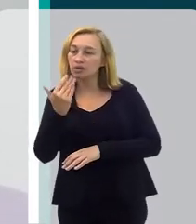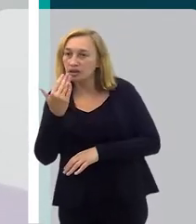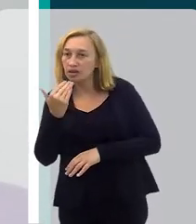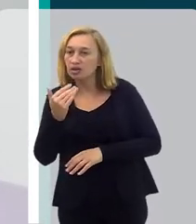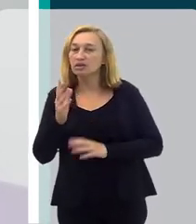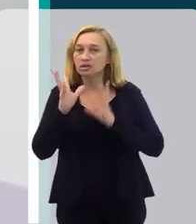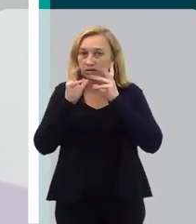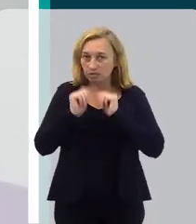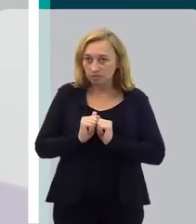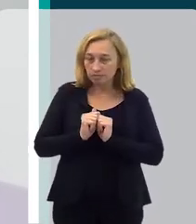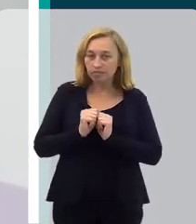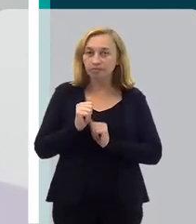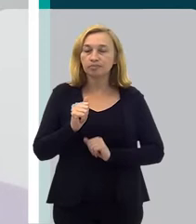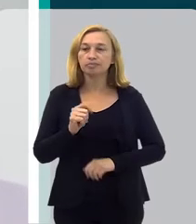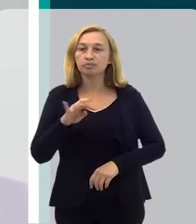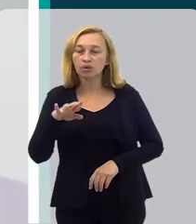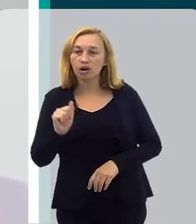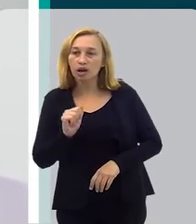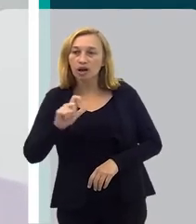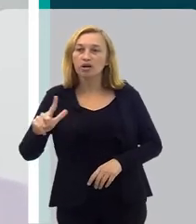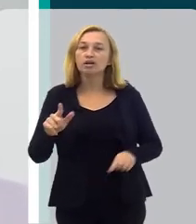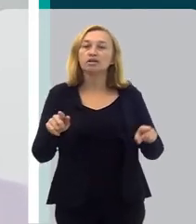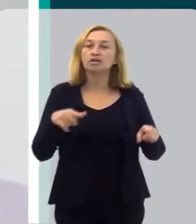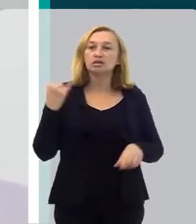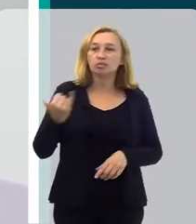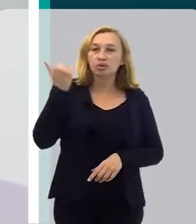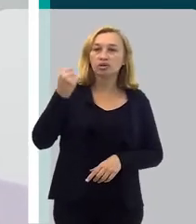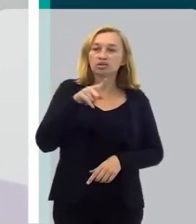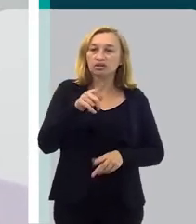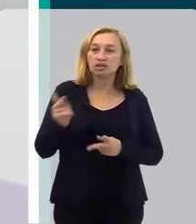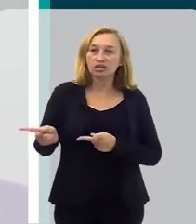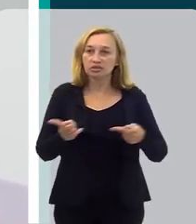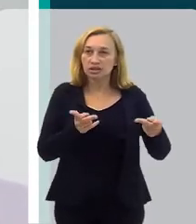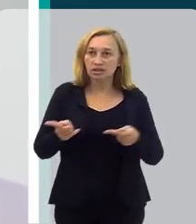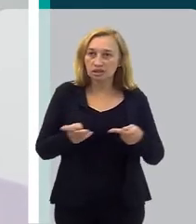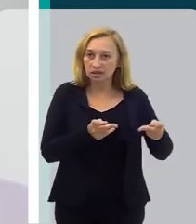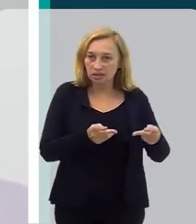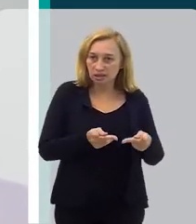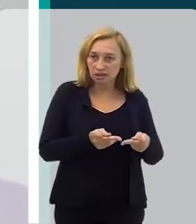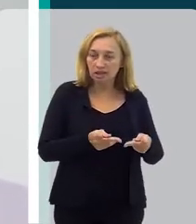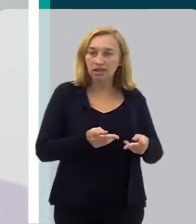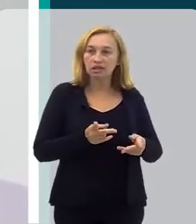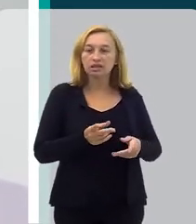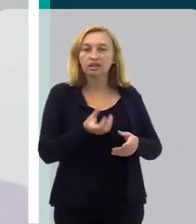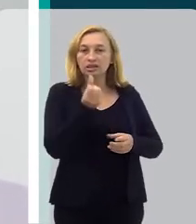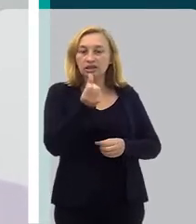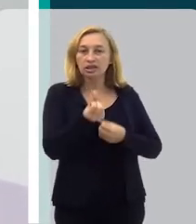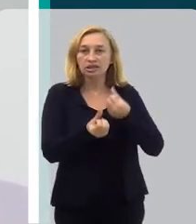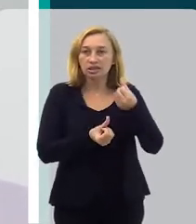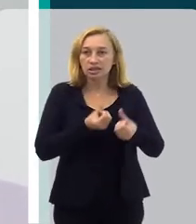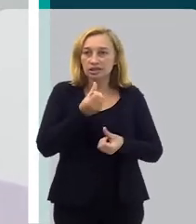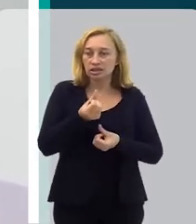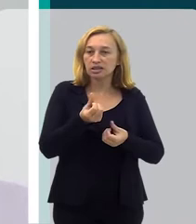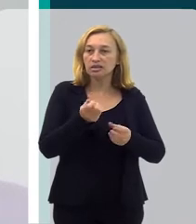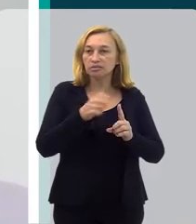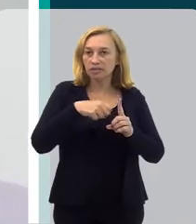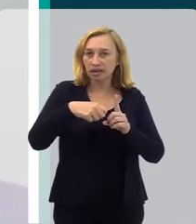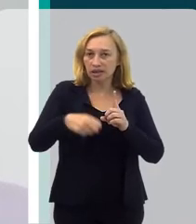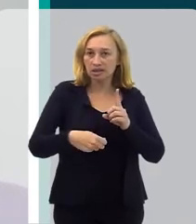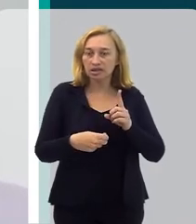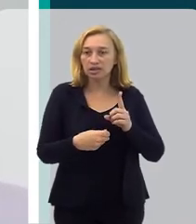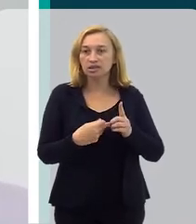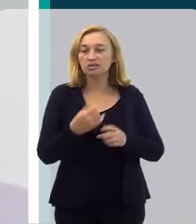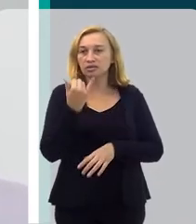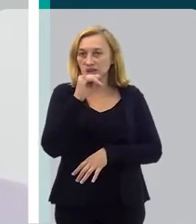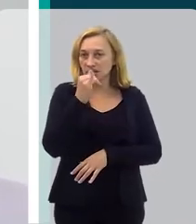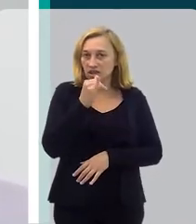fazer a sua higiene bucal. E também é importante você visitar o cirurgião dentista de seis em seis meses e